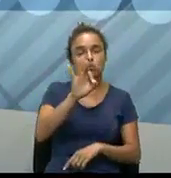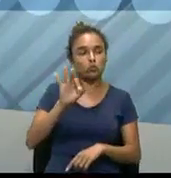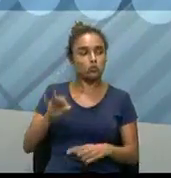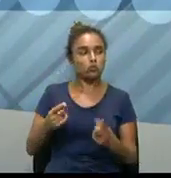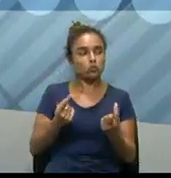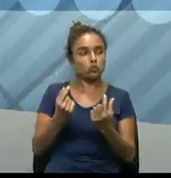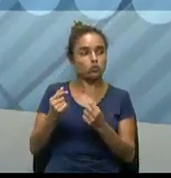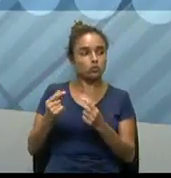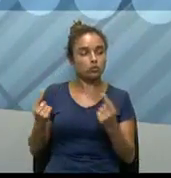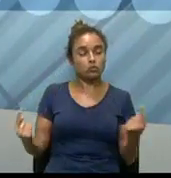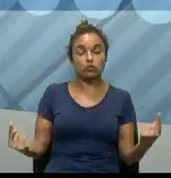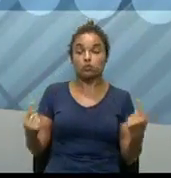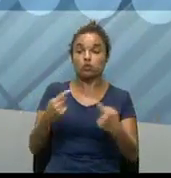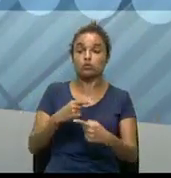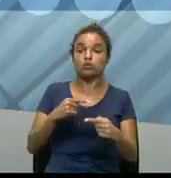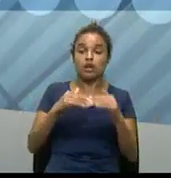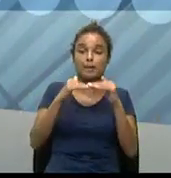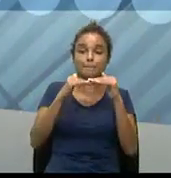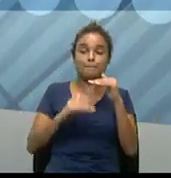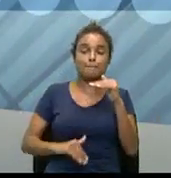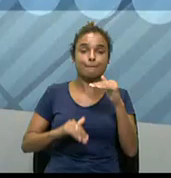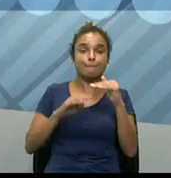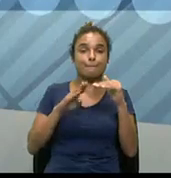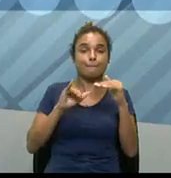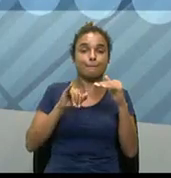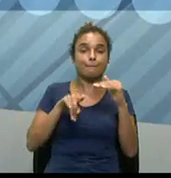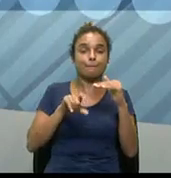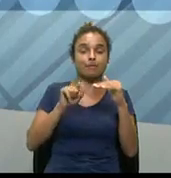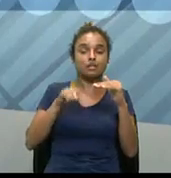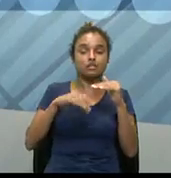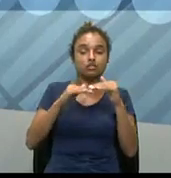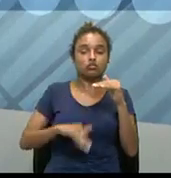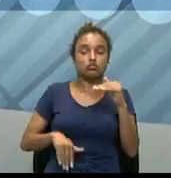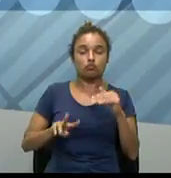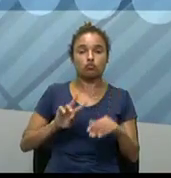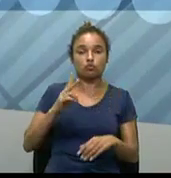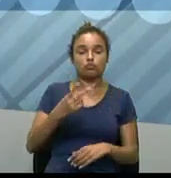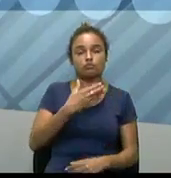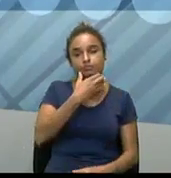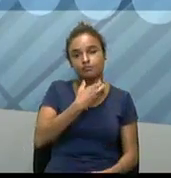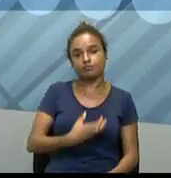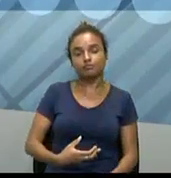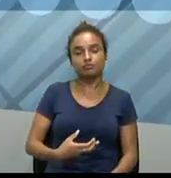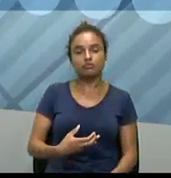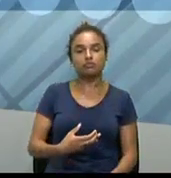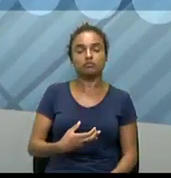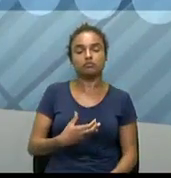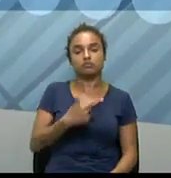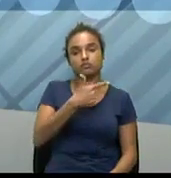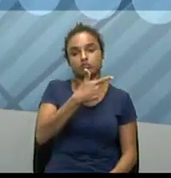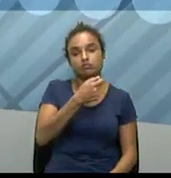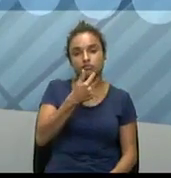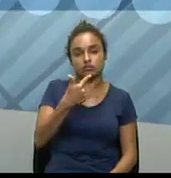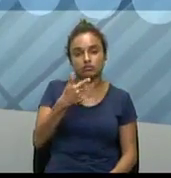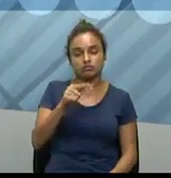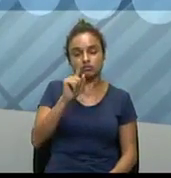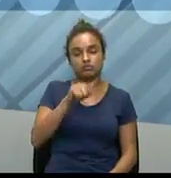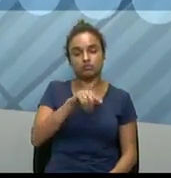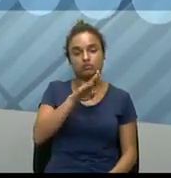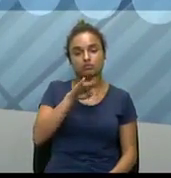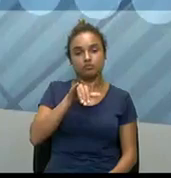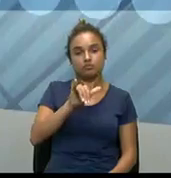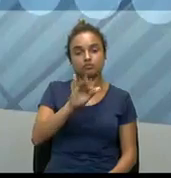contrário, né? Vamos pensar assim. Dezembro de 2017, a Bitcoin,